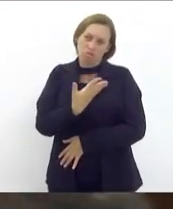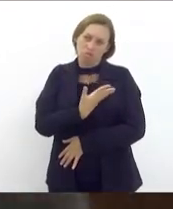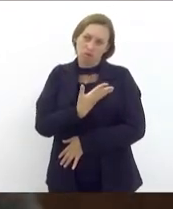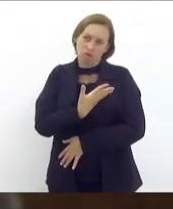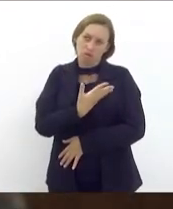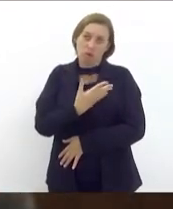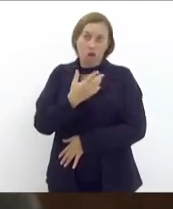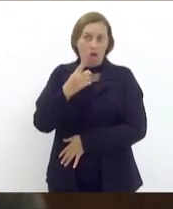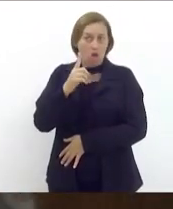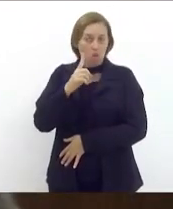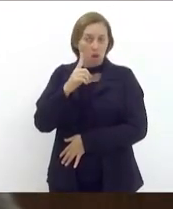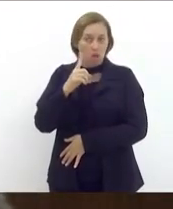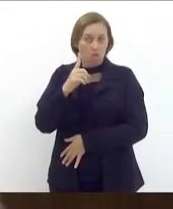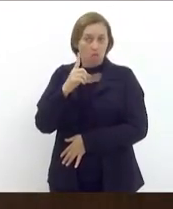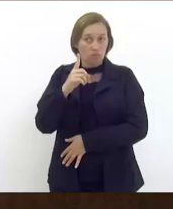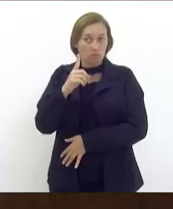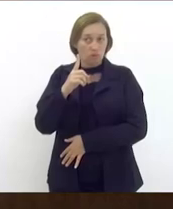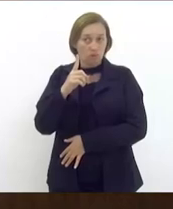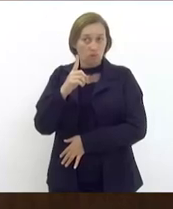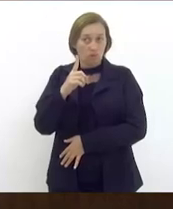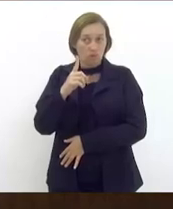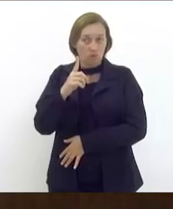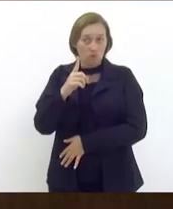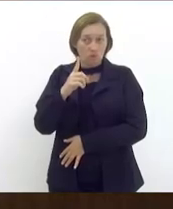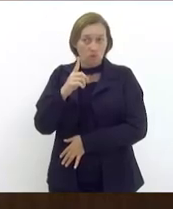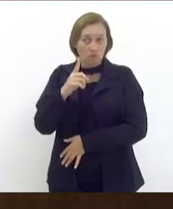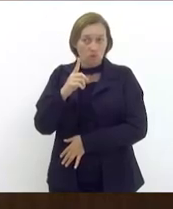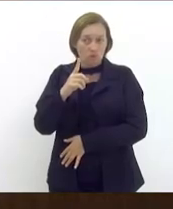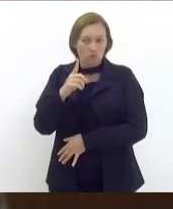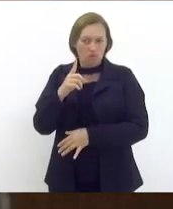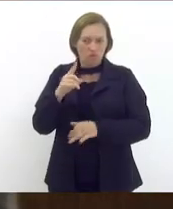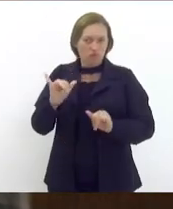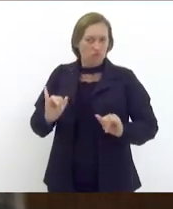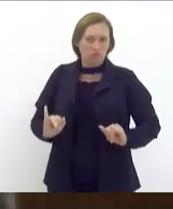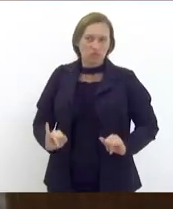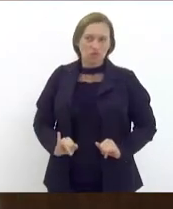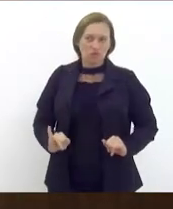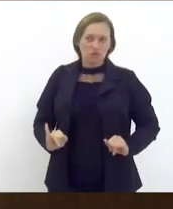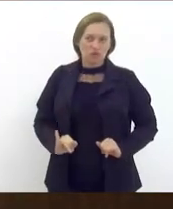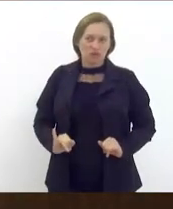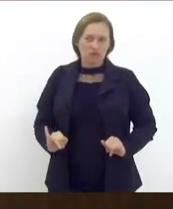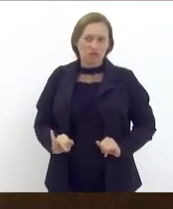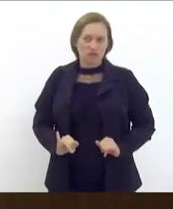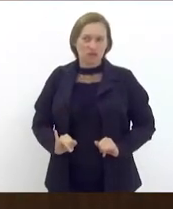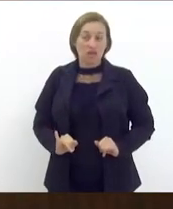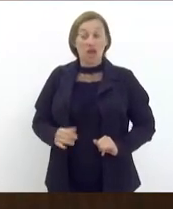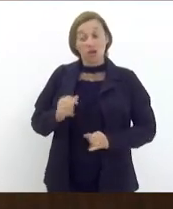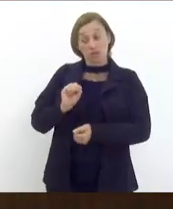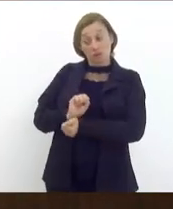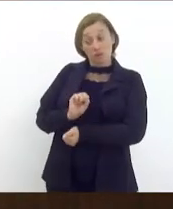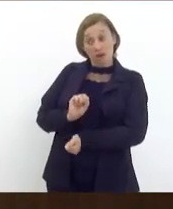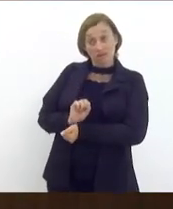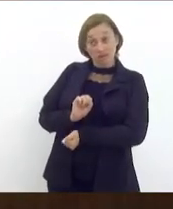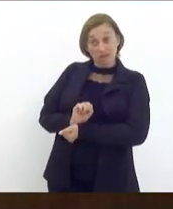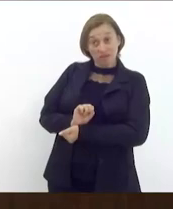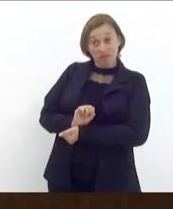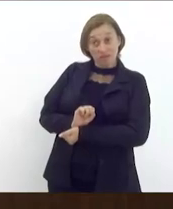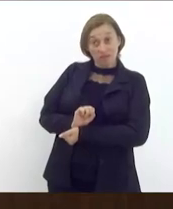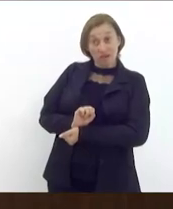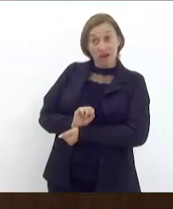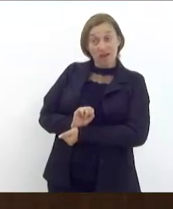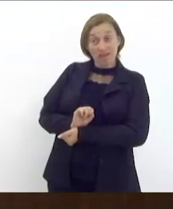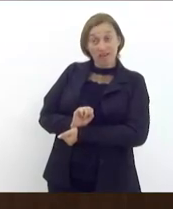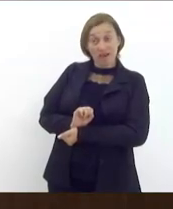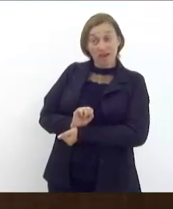que eu não vou perecer e eu estou no aguardo. Tá? Obrigado. Mas que o senhor andou